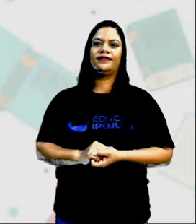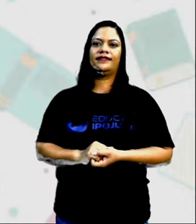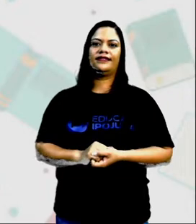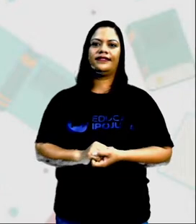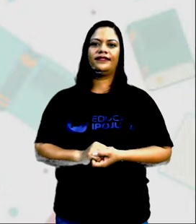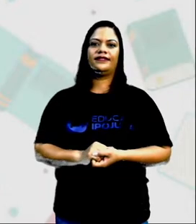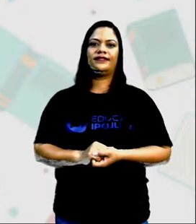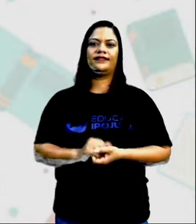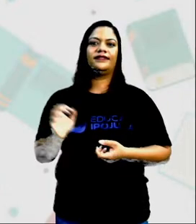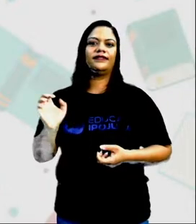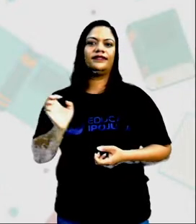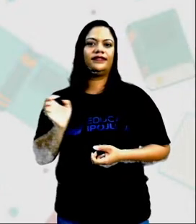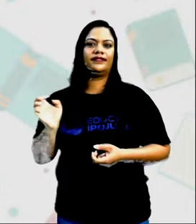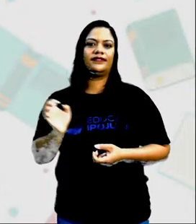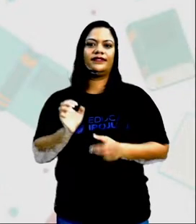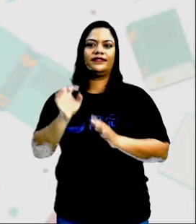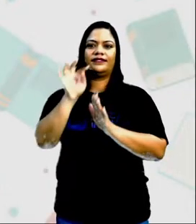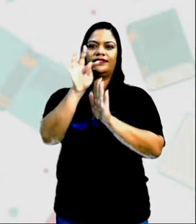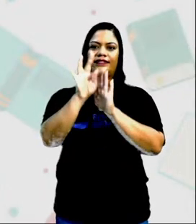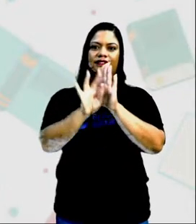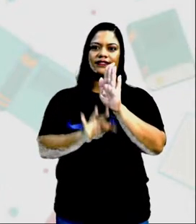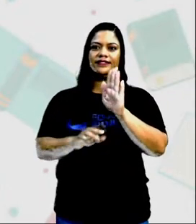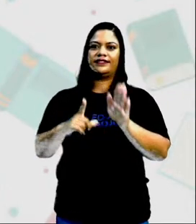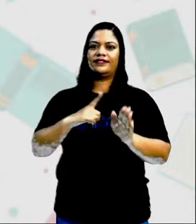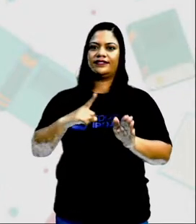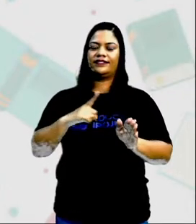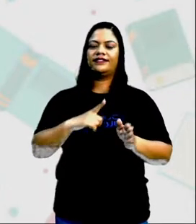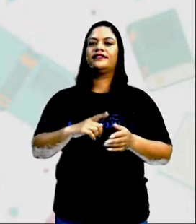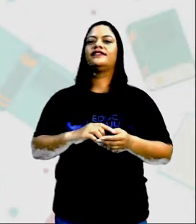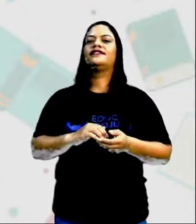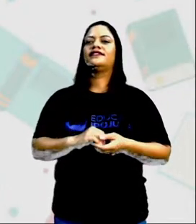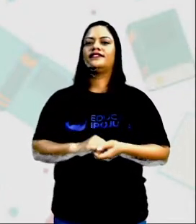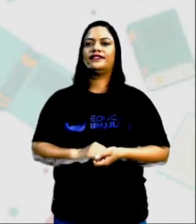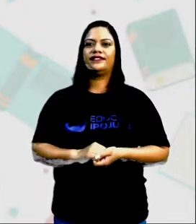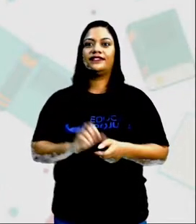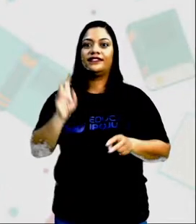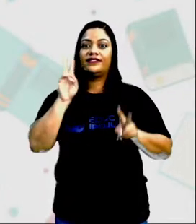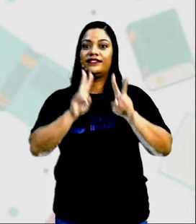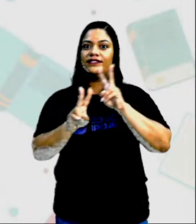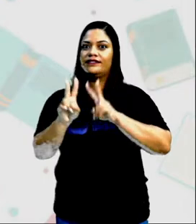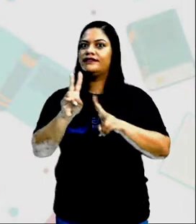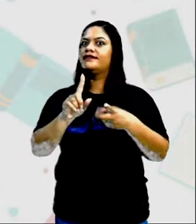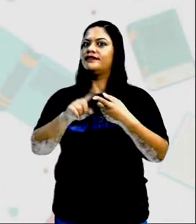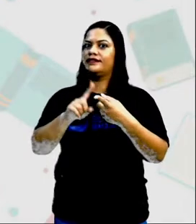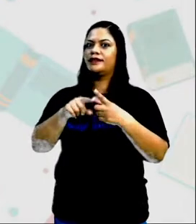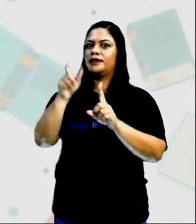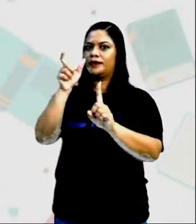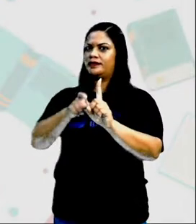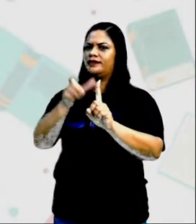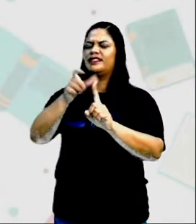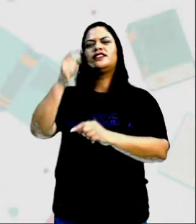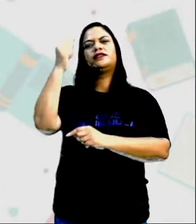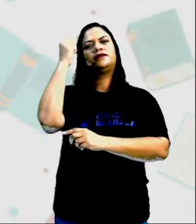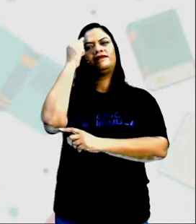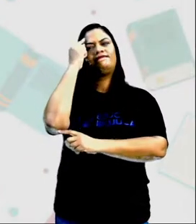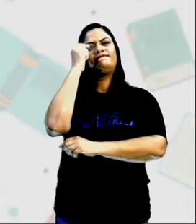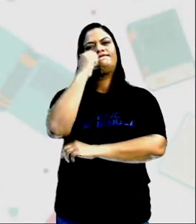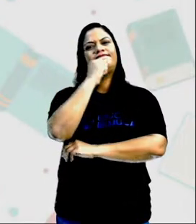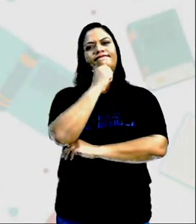A riqueza De um texto Que ele traz As informações E veja aí Horácio também Pensando